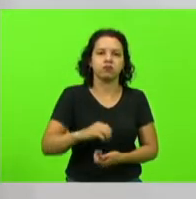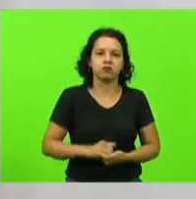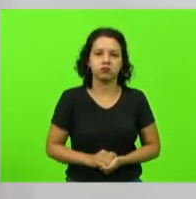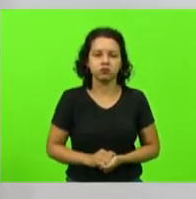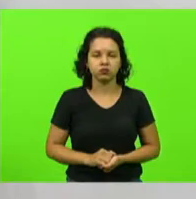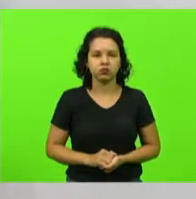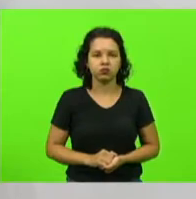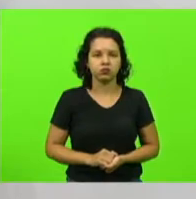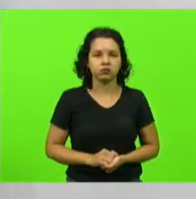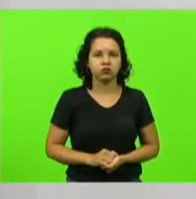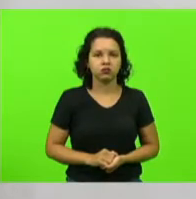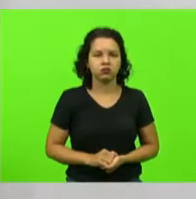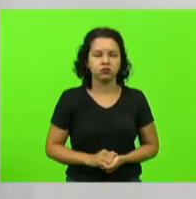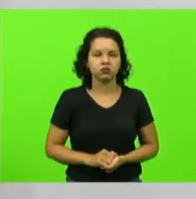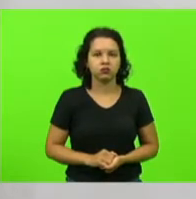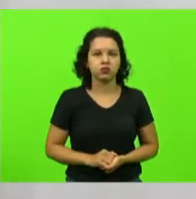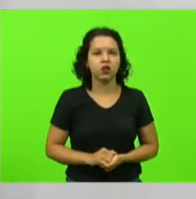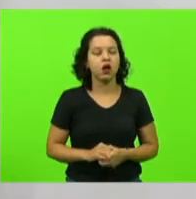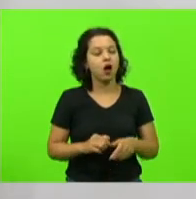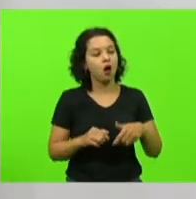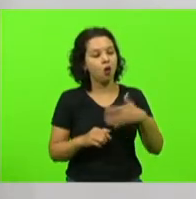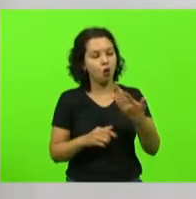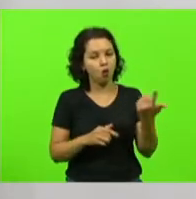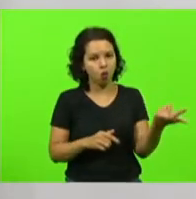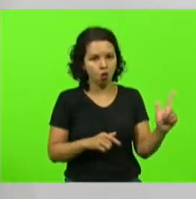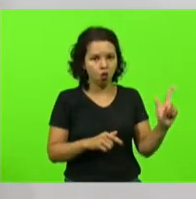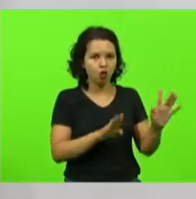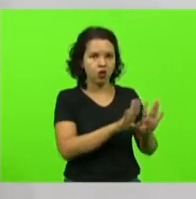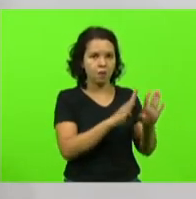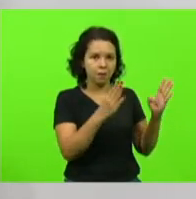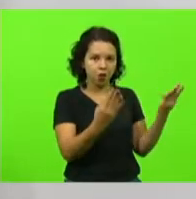Pela outra porta sai a esposa com o filho